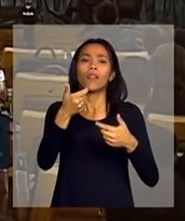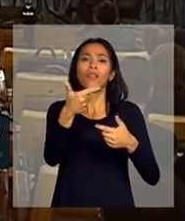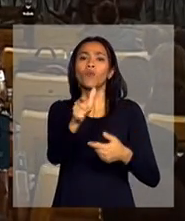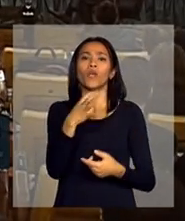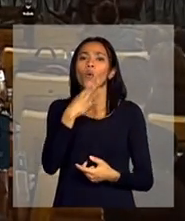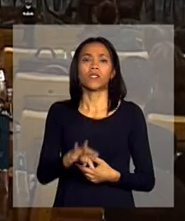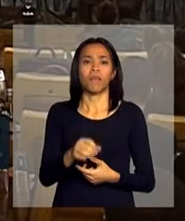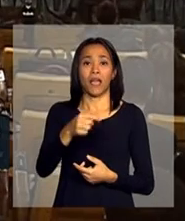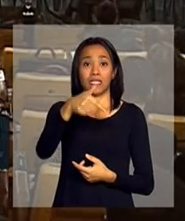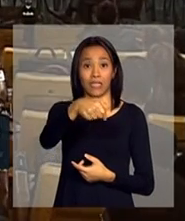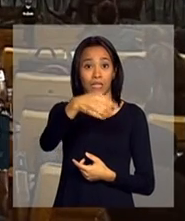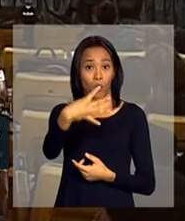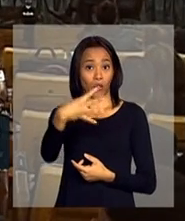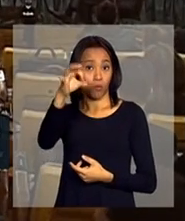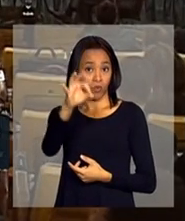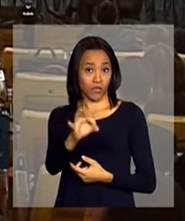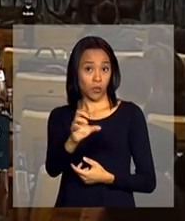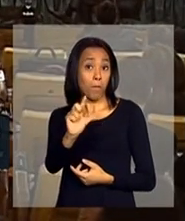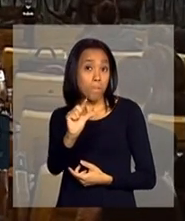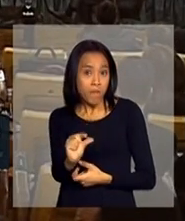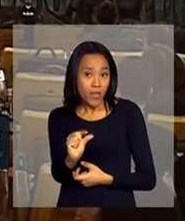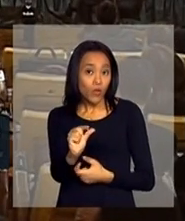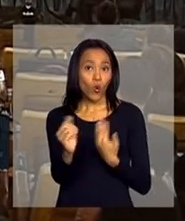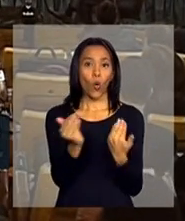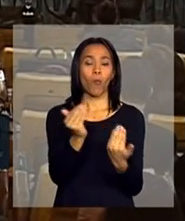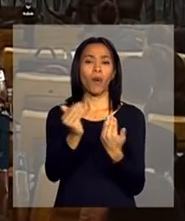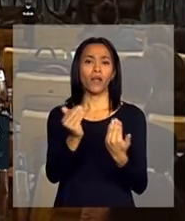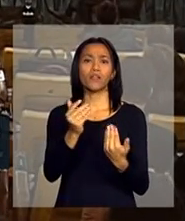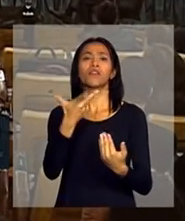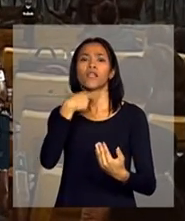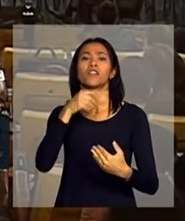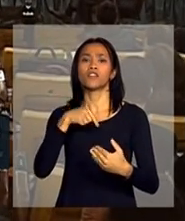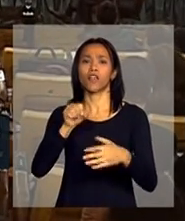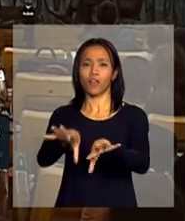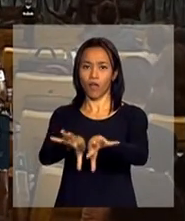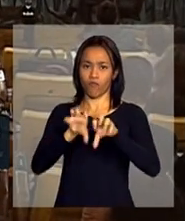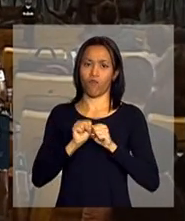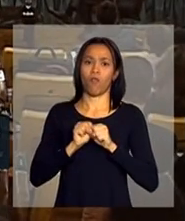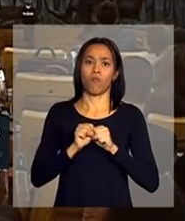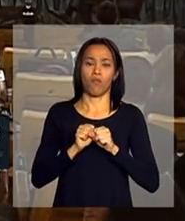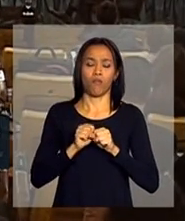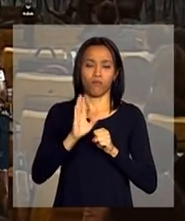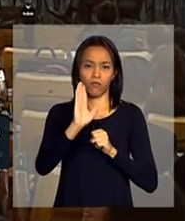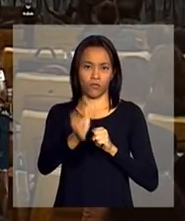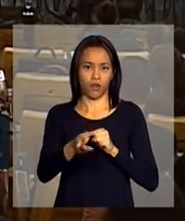é 74% menor do que aqueles com nível superior incompleto. Essa é a fotografia de todo o período.